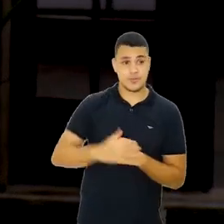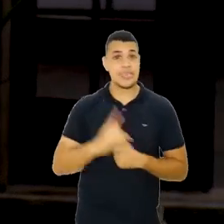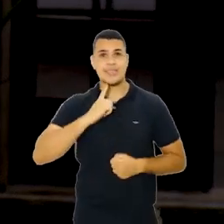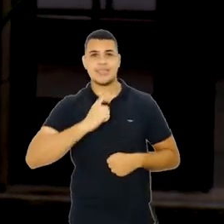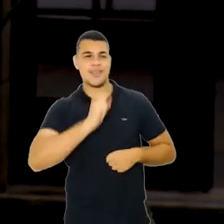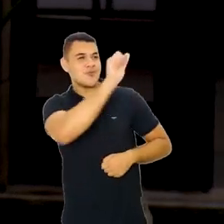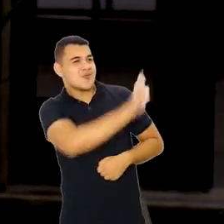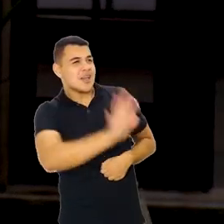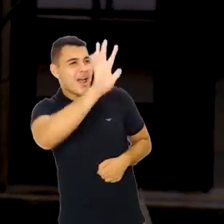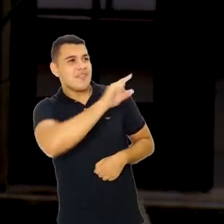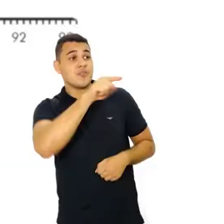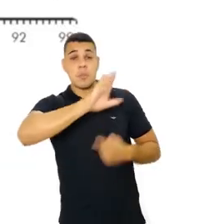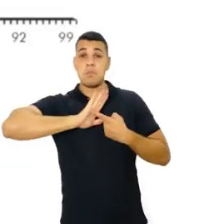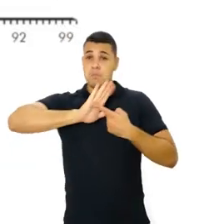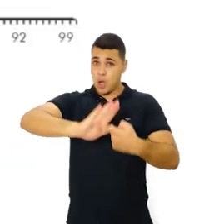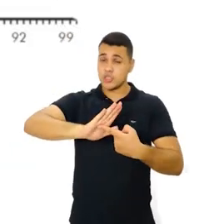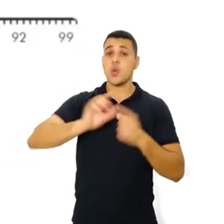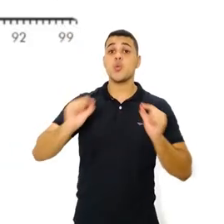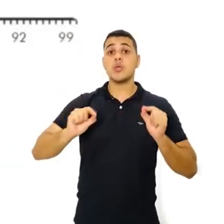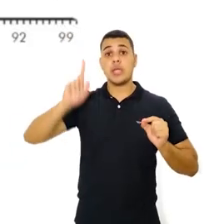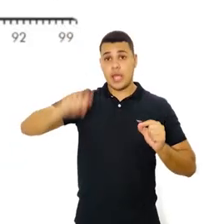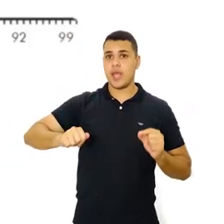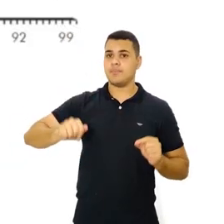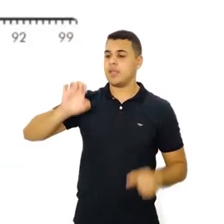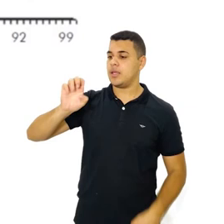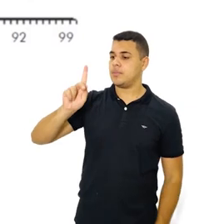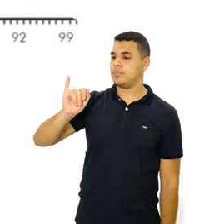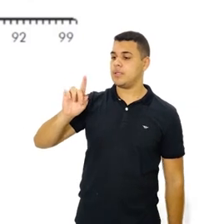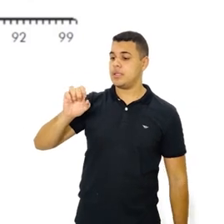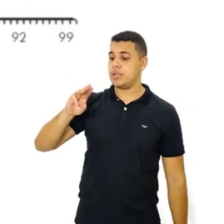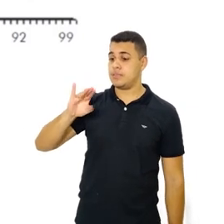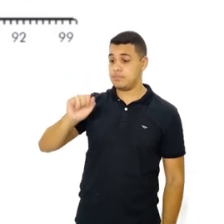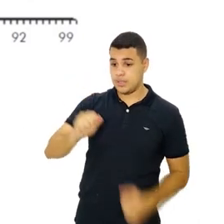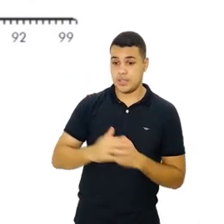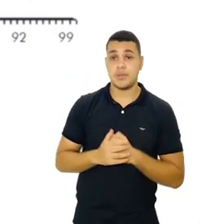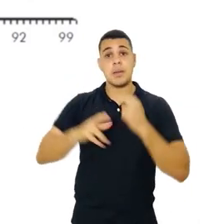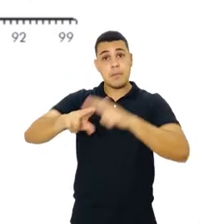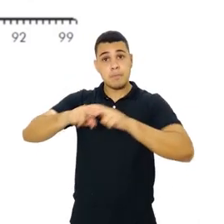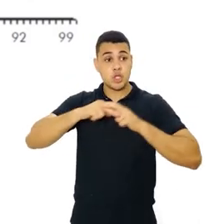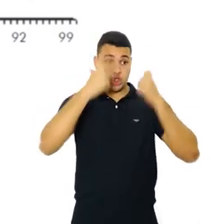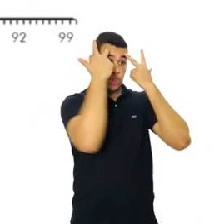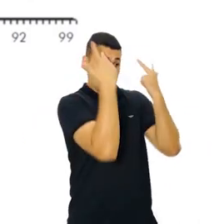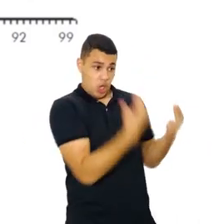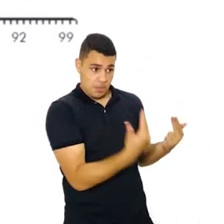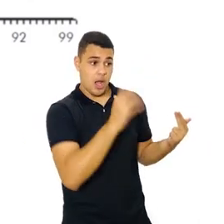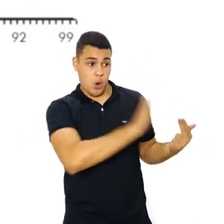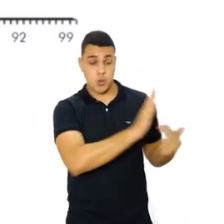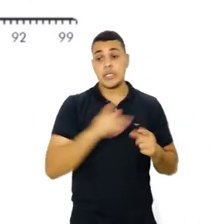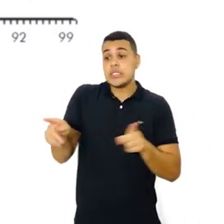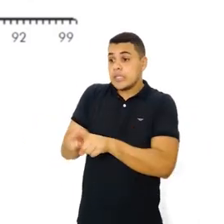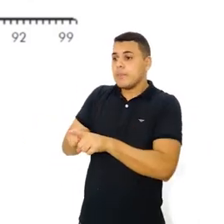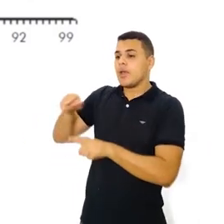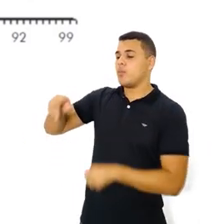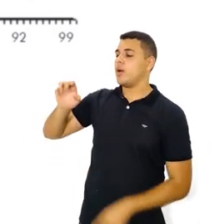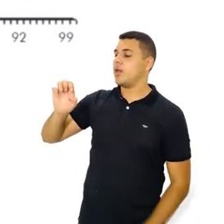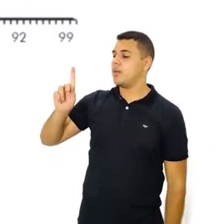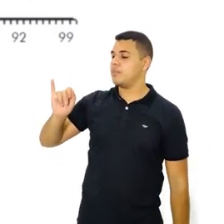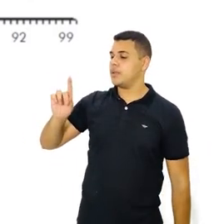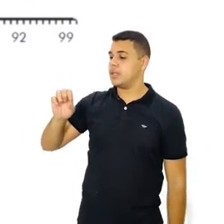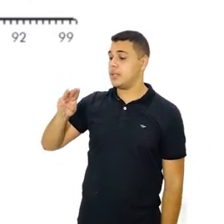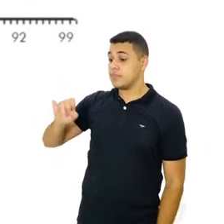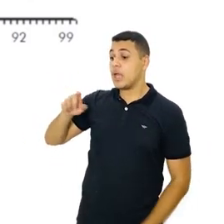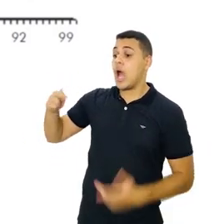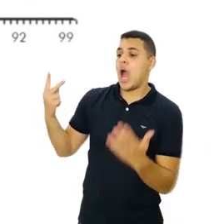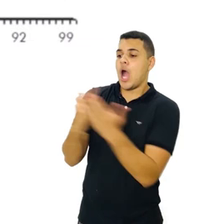da Covid-19. Este gráfico mostra uma epidemia por fonte